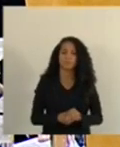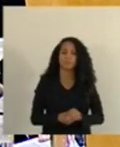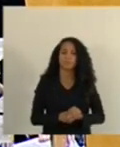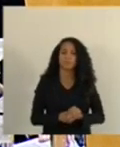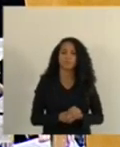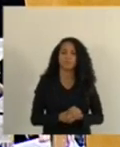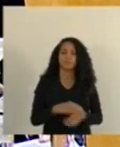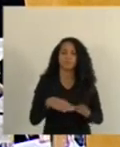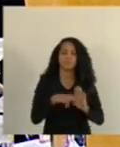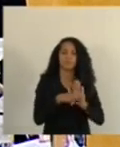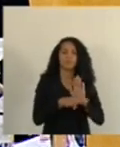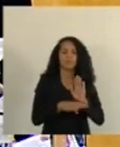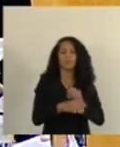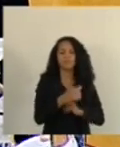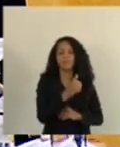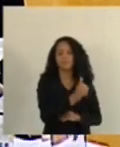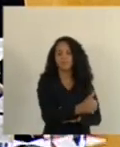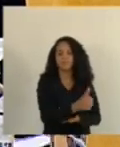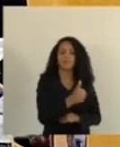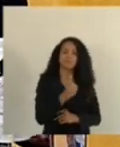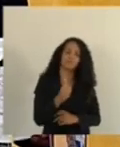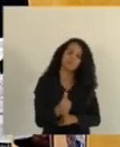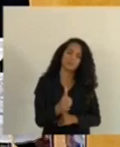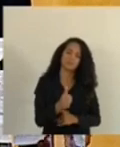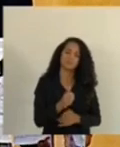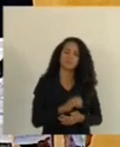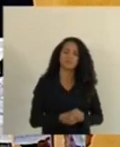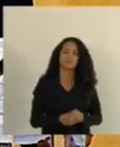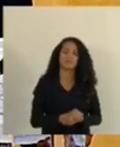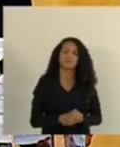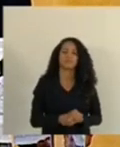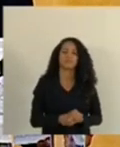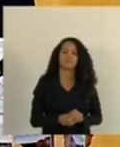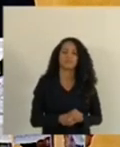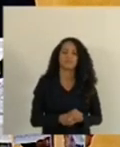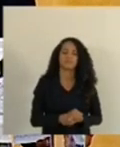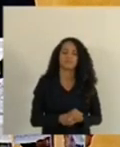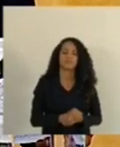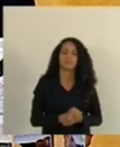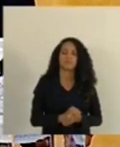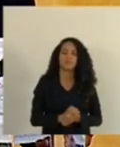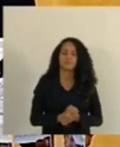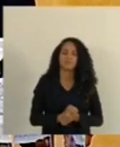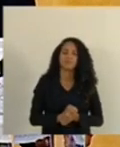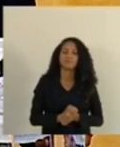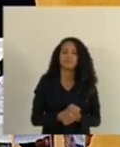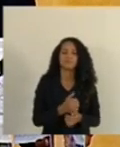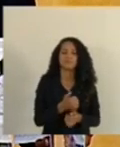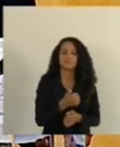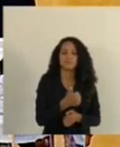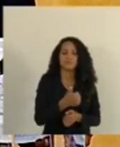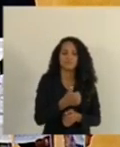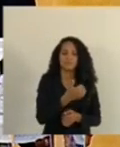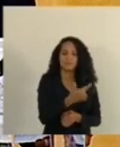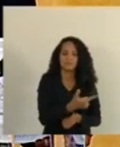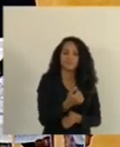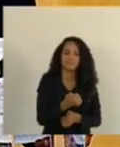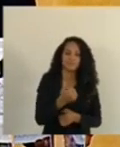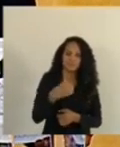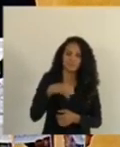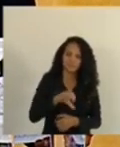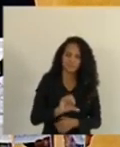Décimo primeiro item da pauta, Pareceres 163, 2019, da Comissão de Justiça